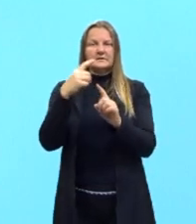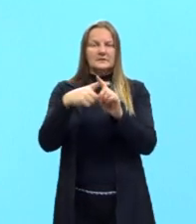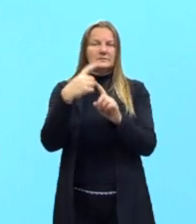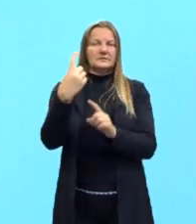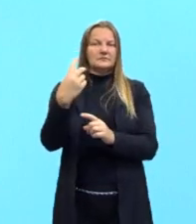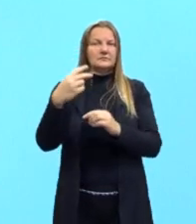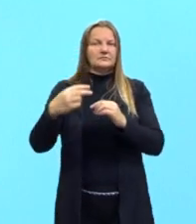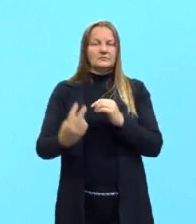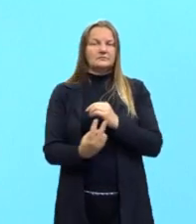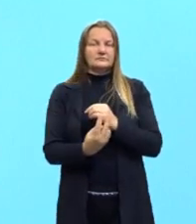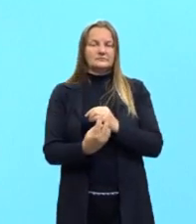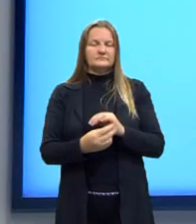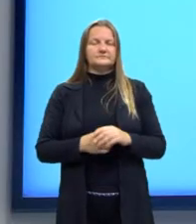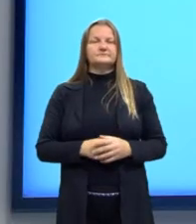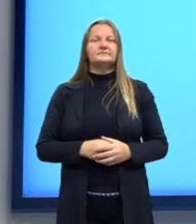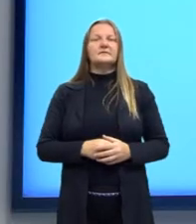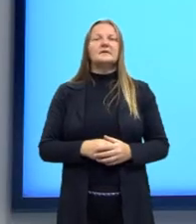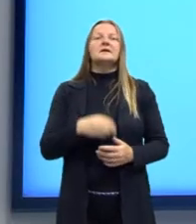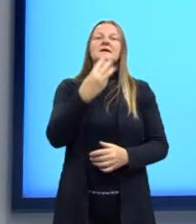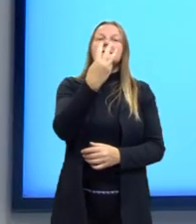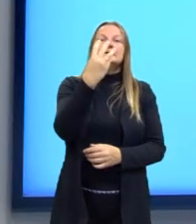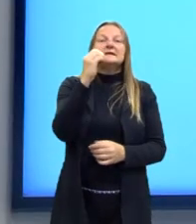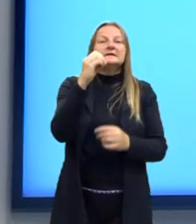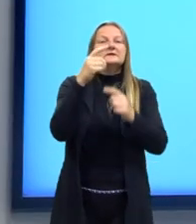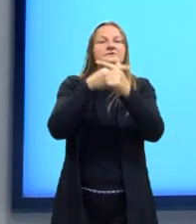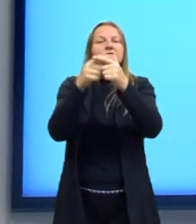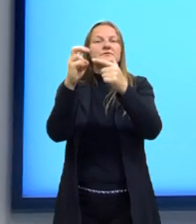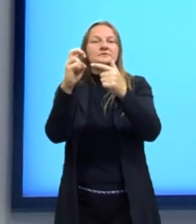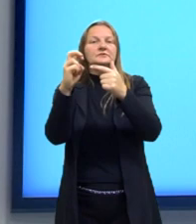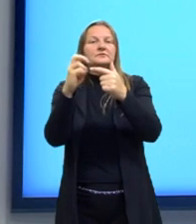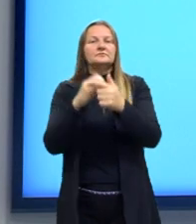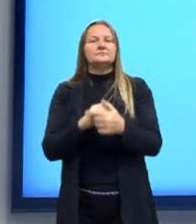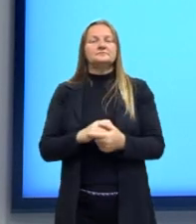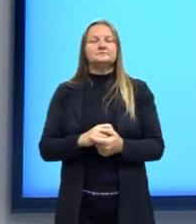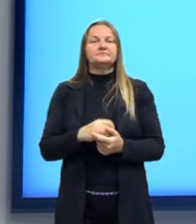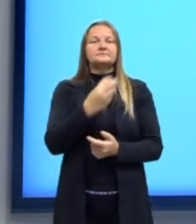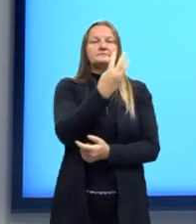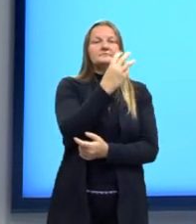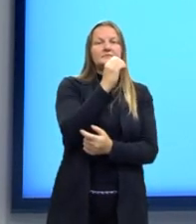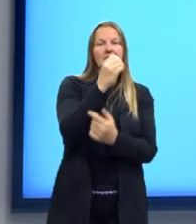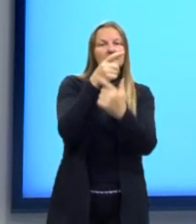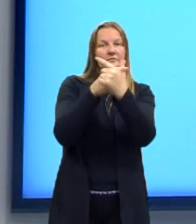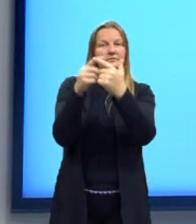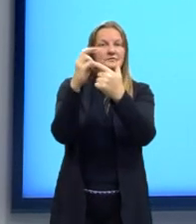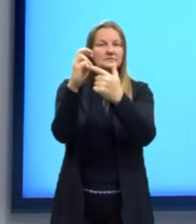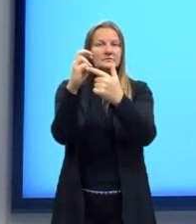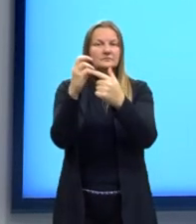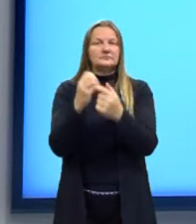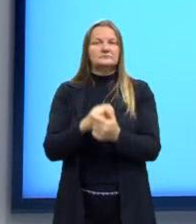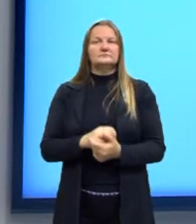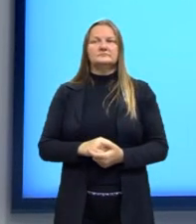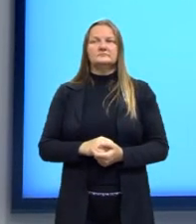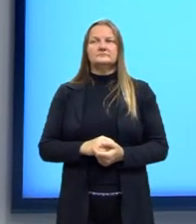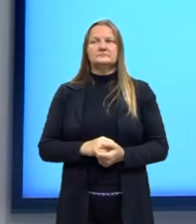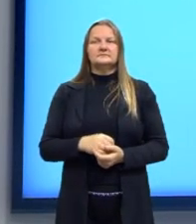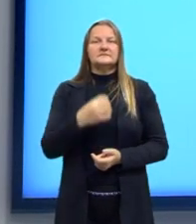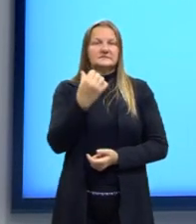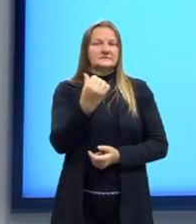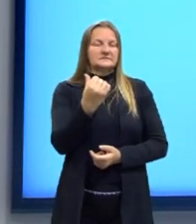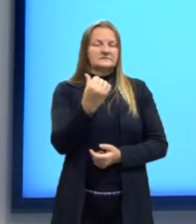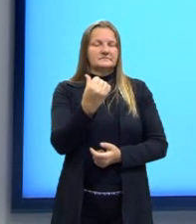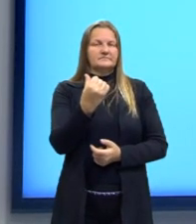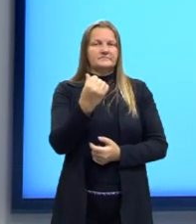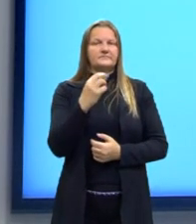2. 30 dividido por 5 é uma divisão exata, né? Resulta em 6.